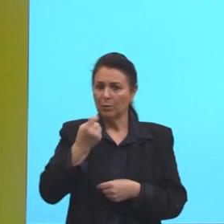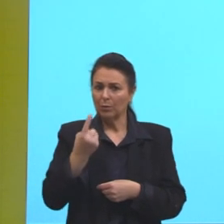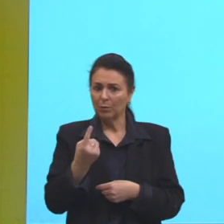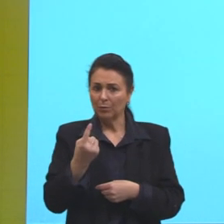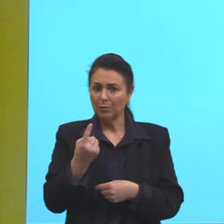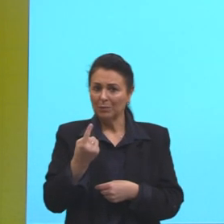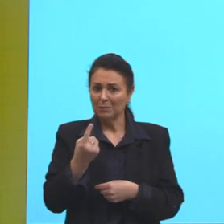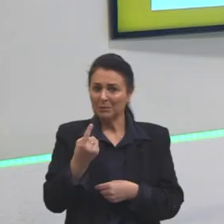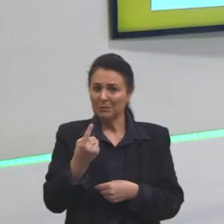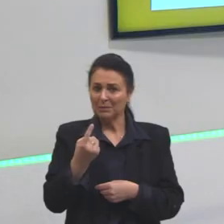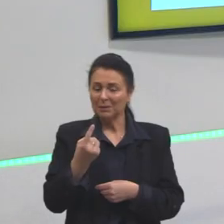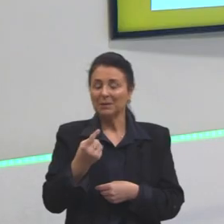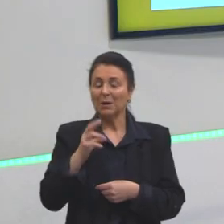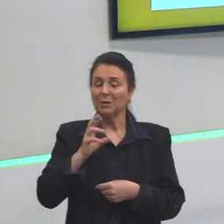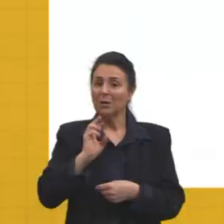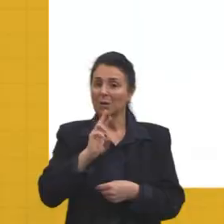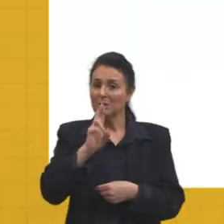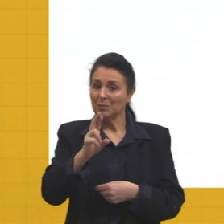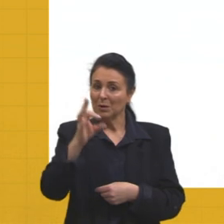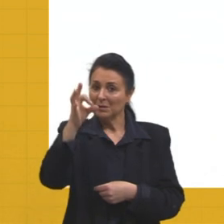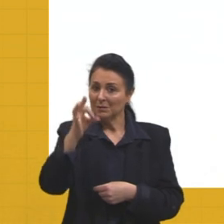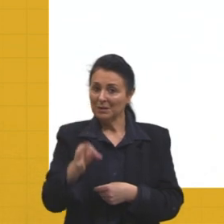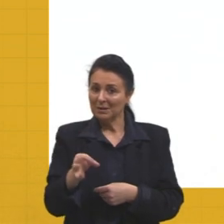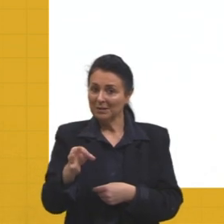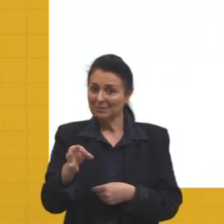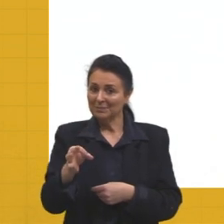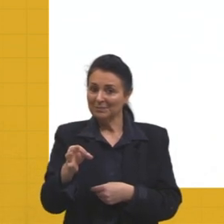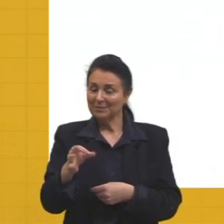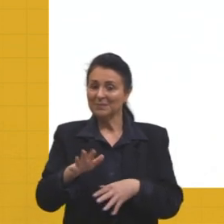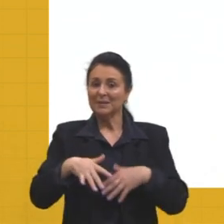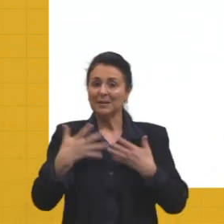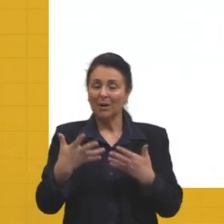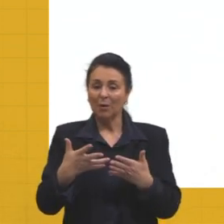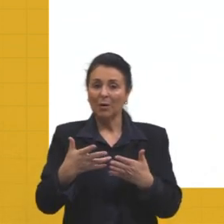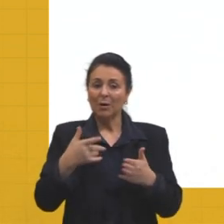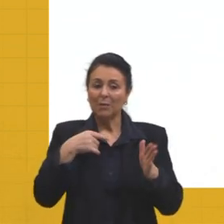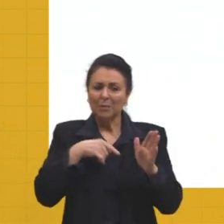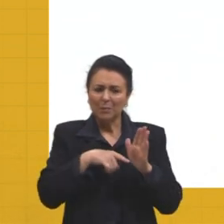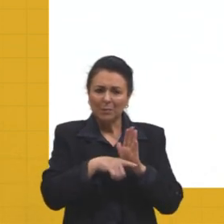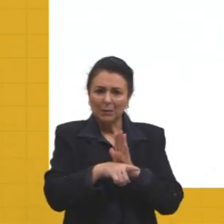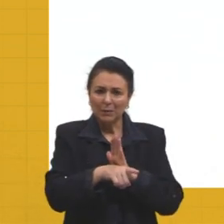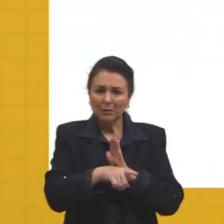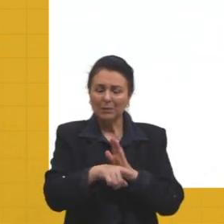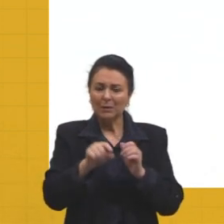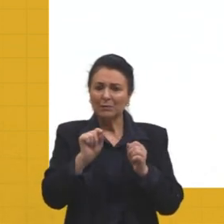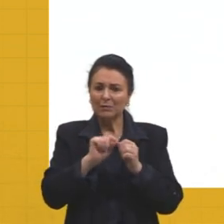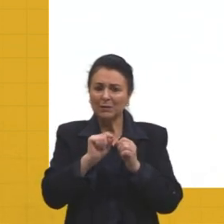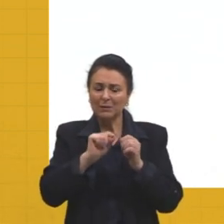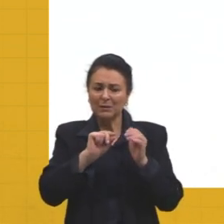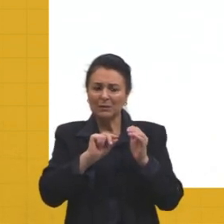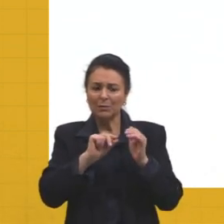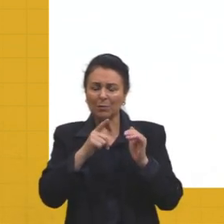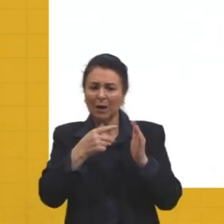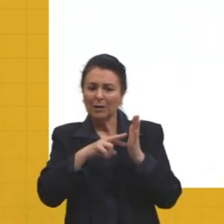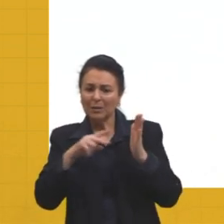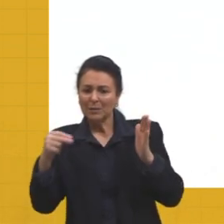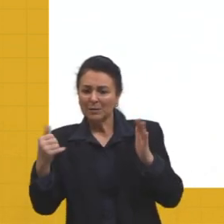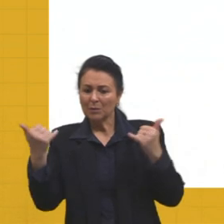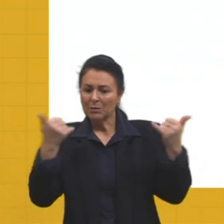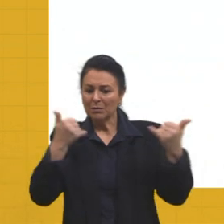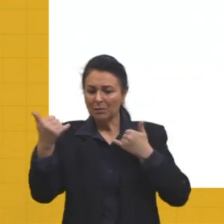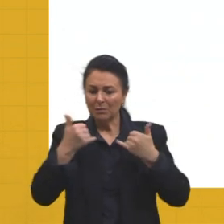a resposta certa. Bem tranquilo, né? A questão deu toda a informação que a gente